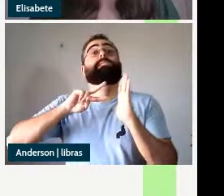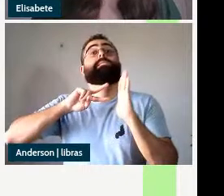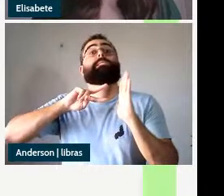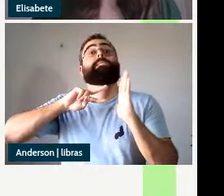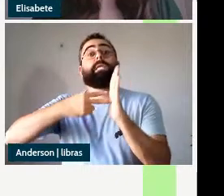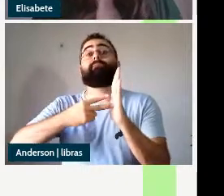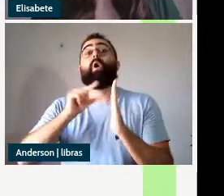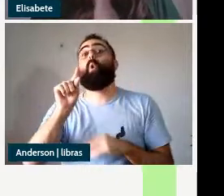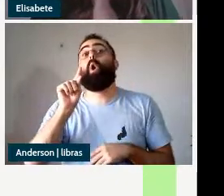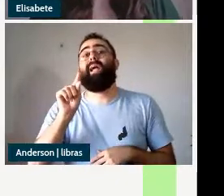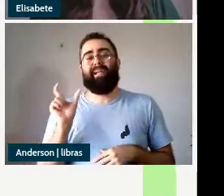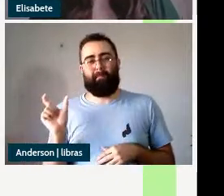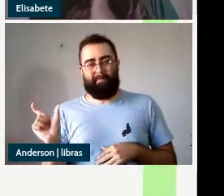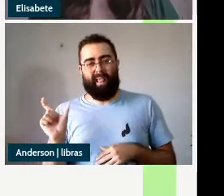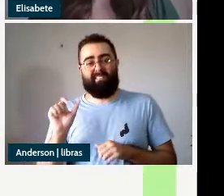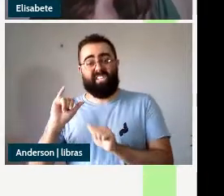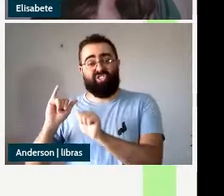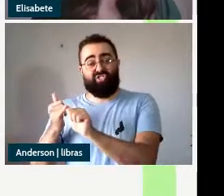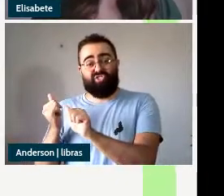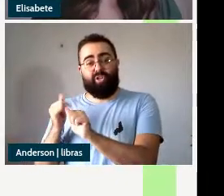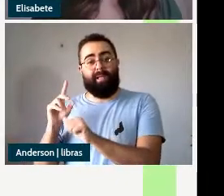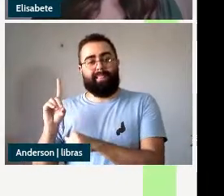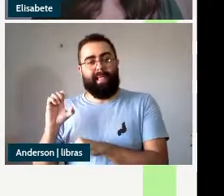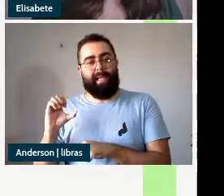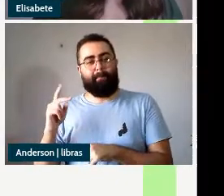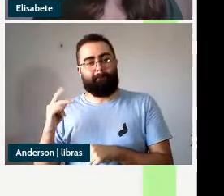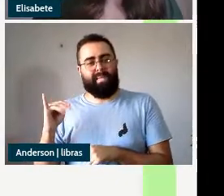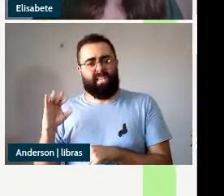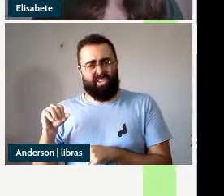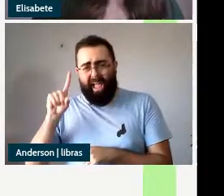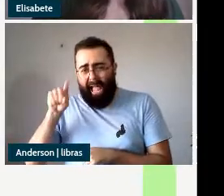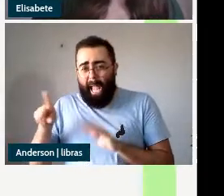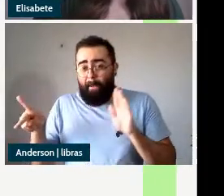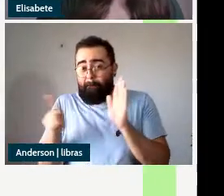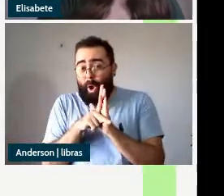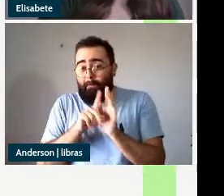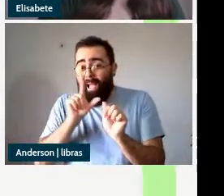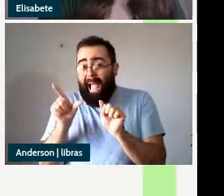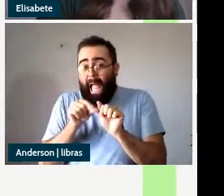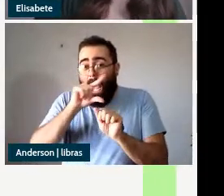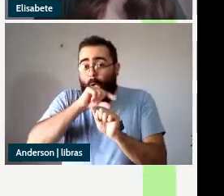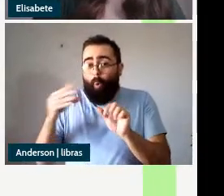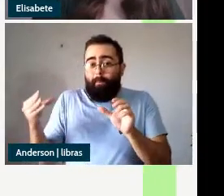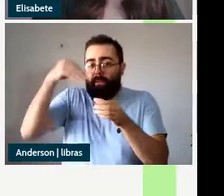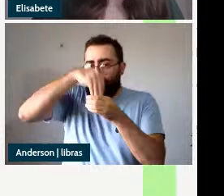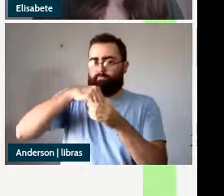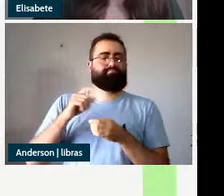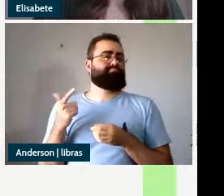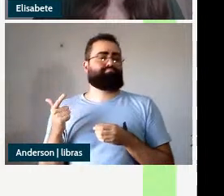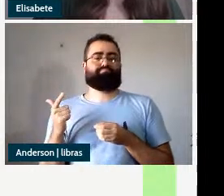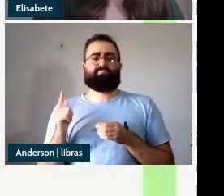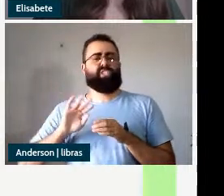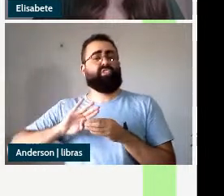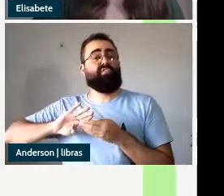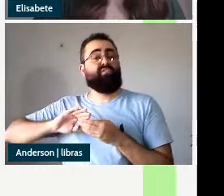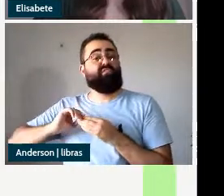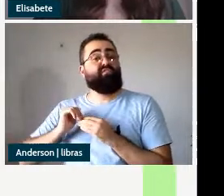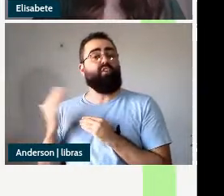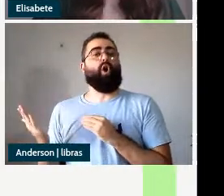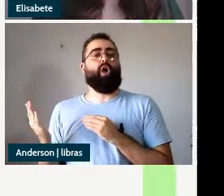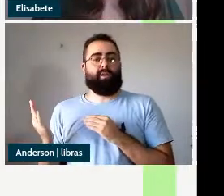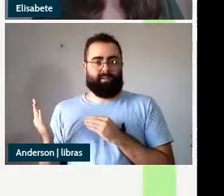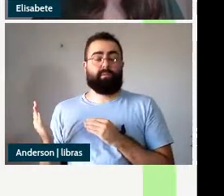depictivos não fazem parte da grade argumental da oração matriz e tem sido levado em consideração